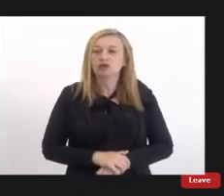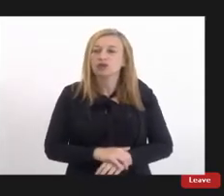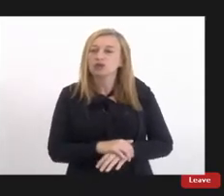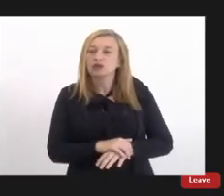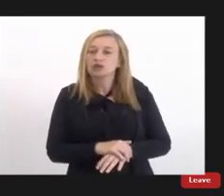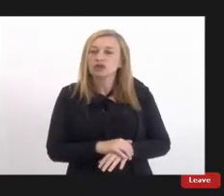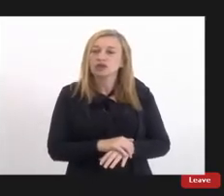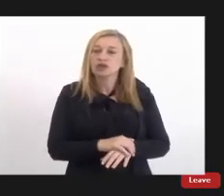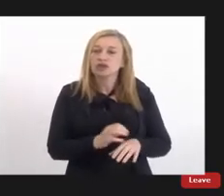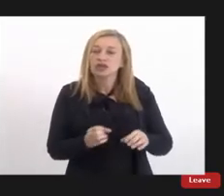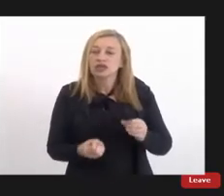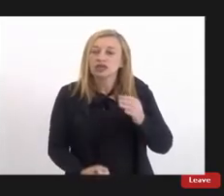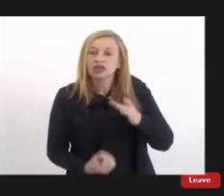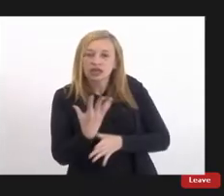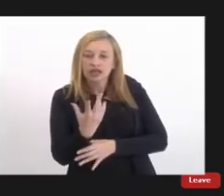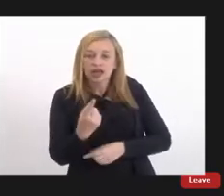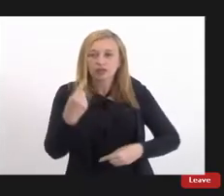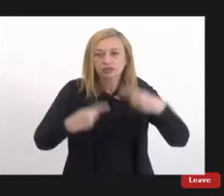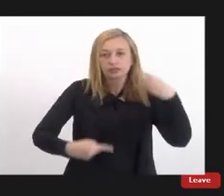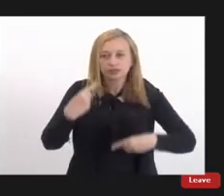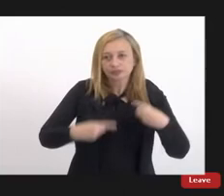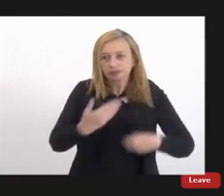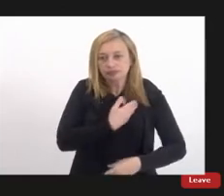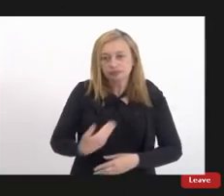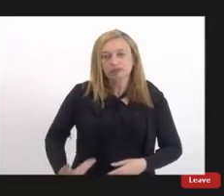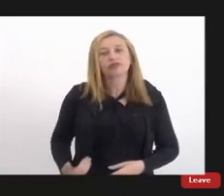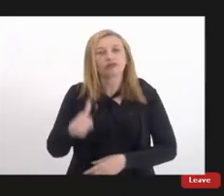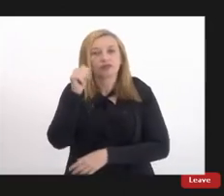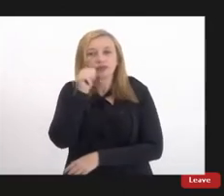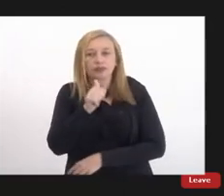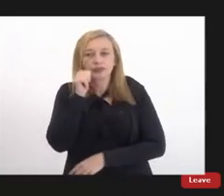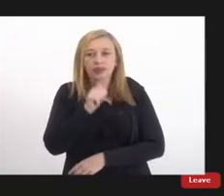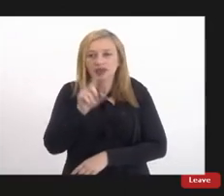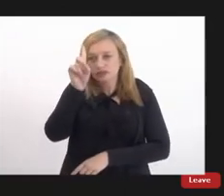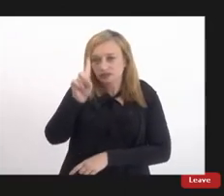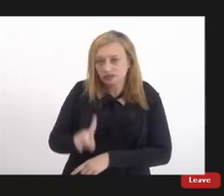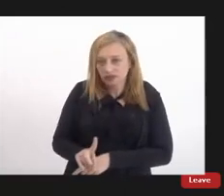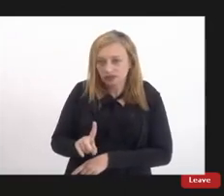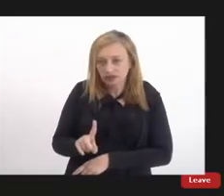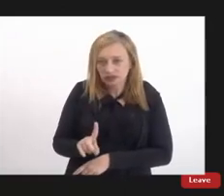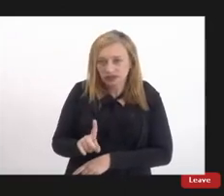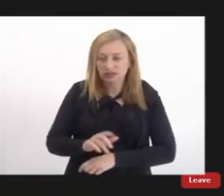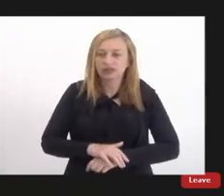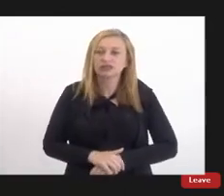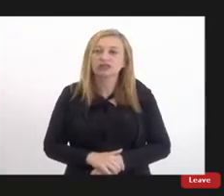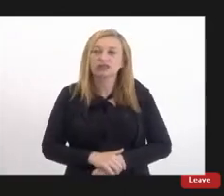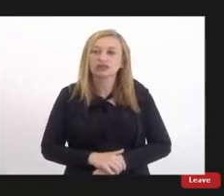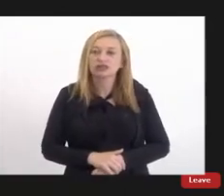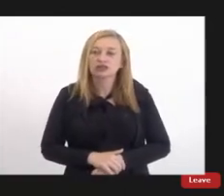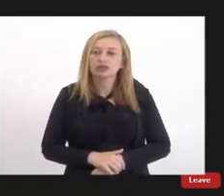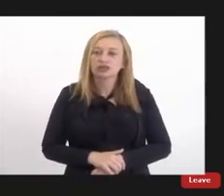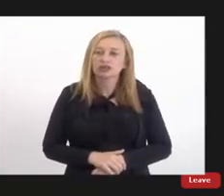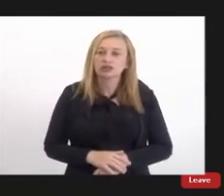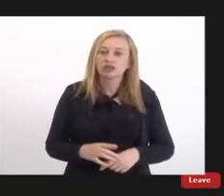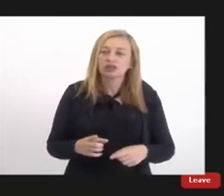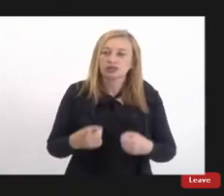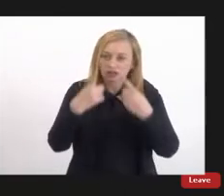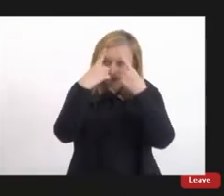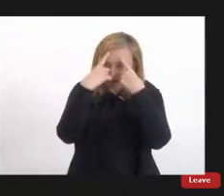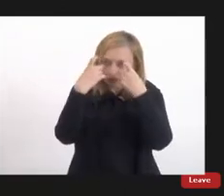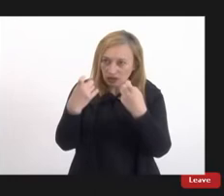e criar políticas públicas para as mulheres com deficiência vítimas de violência